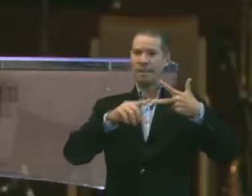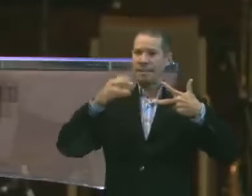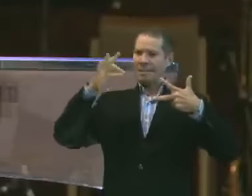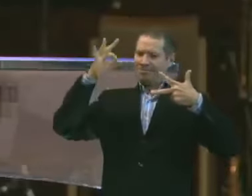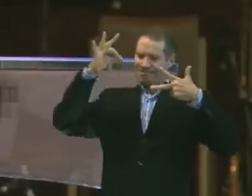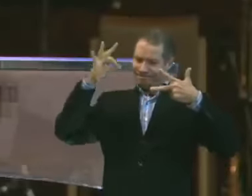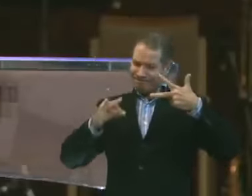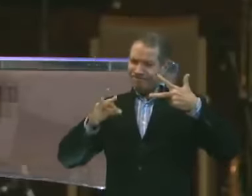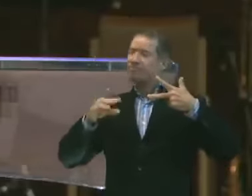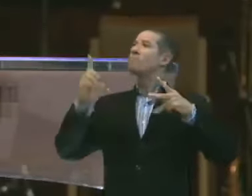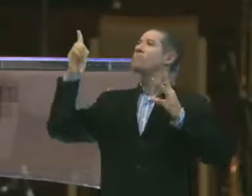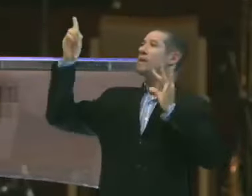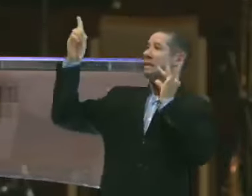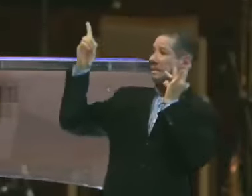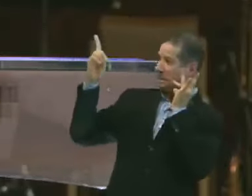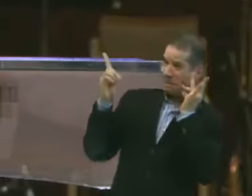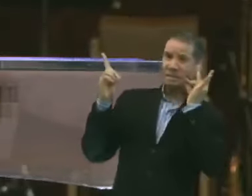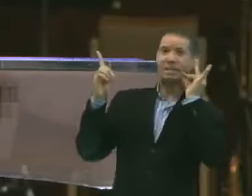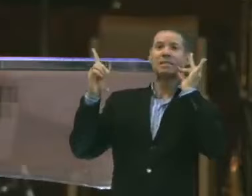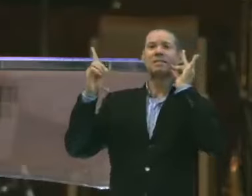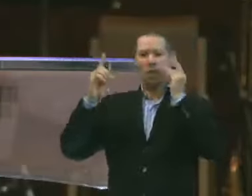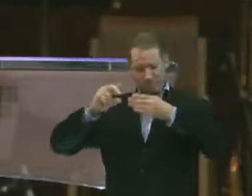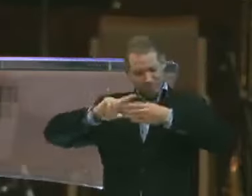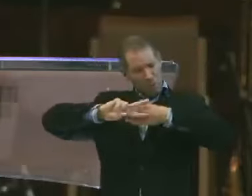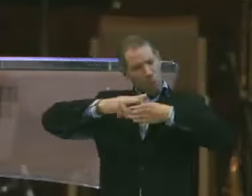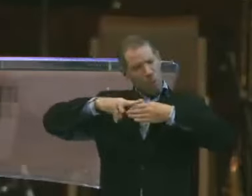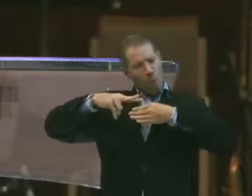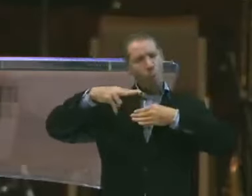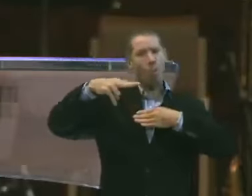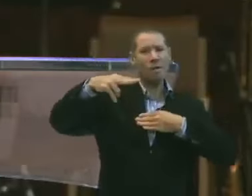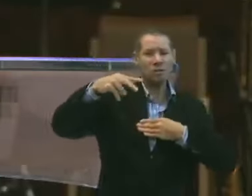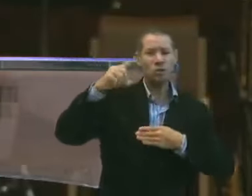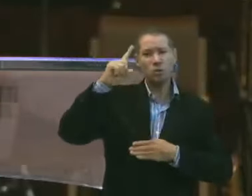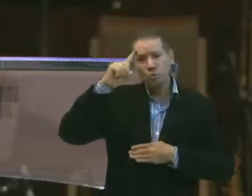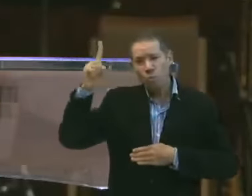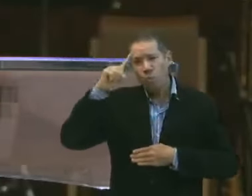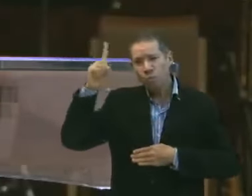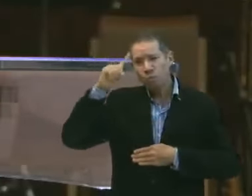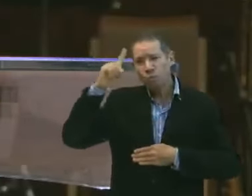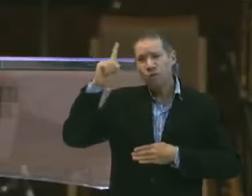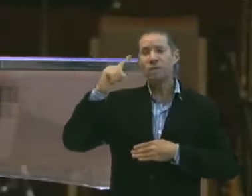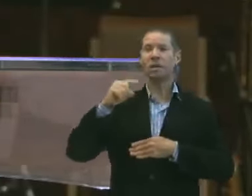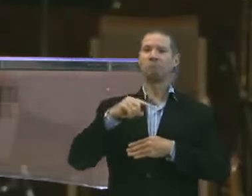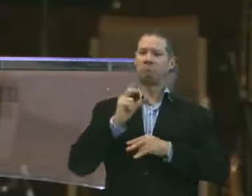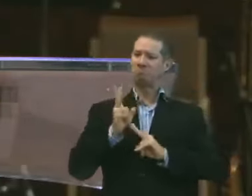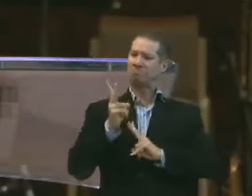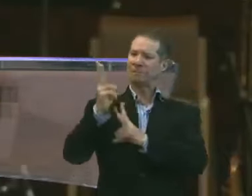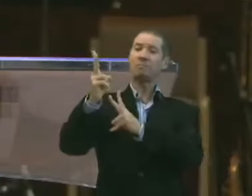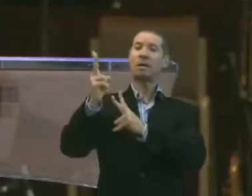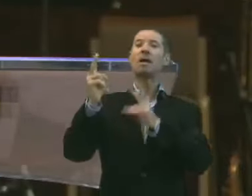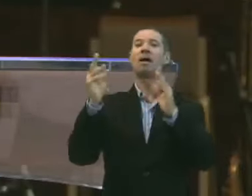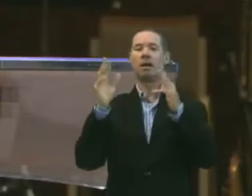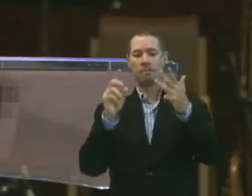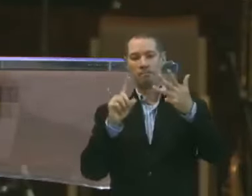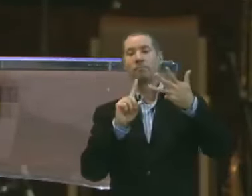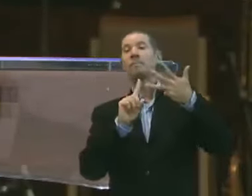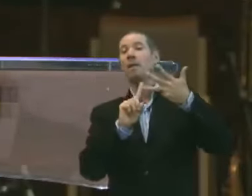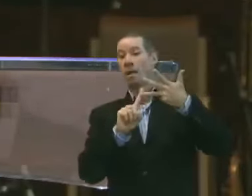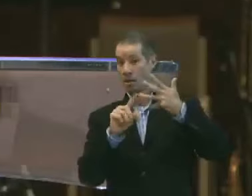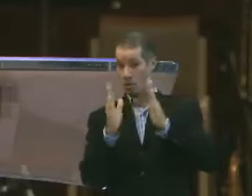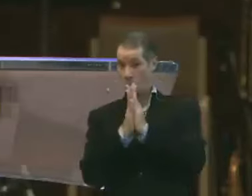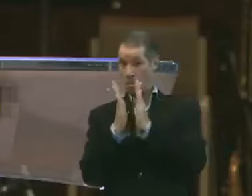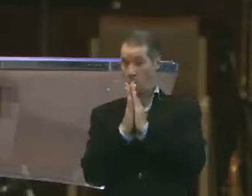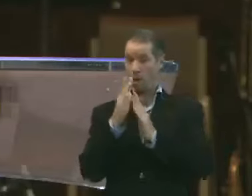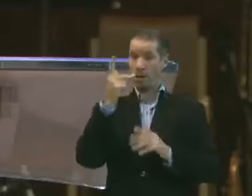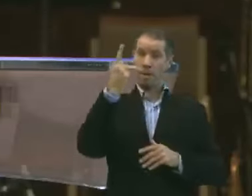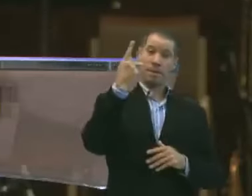Essa presença de Deus. Constante no seu dia a dia. Mas vamos orar. Para